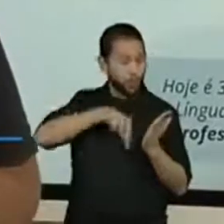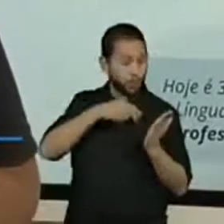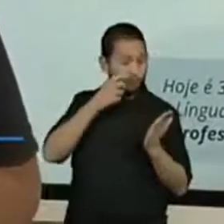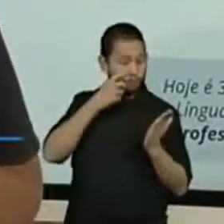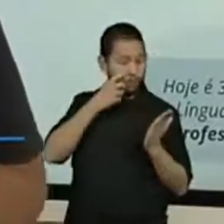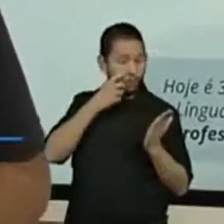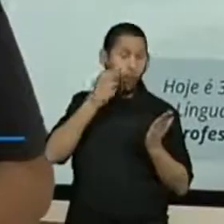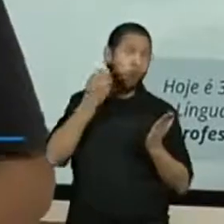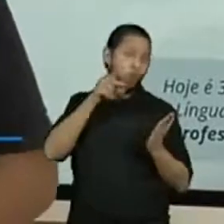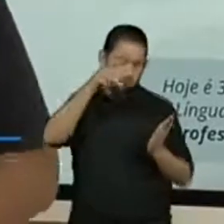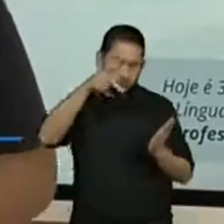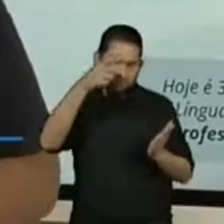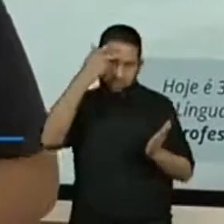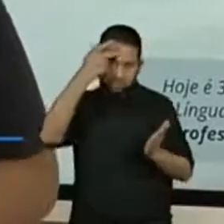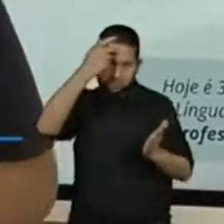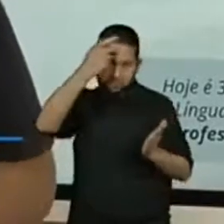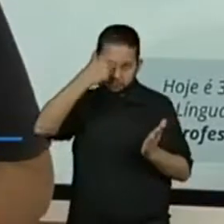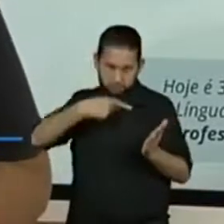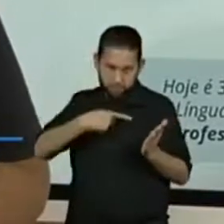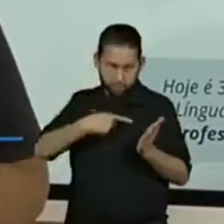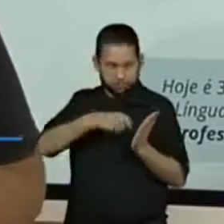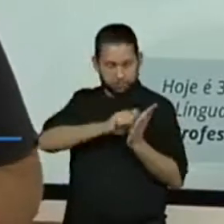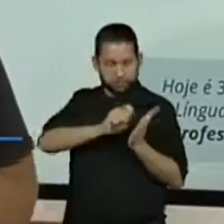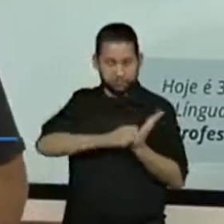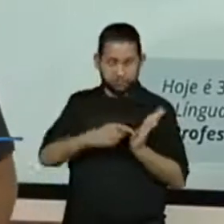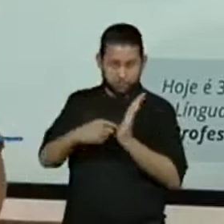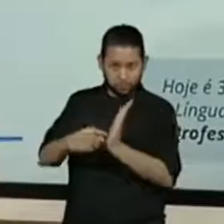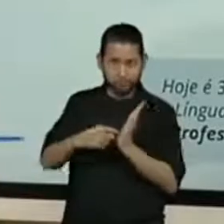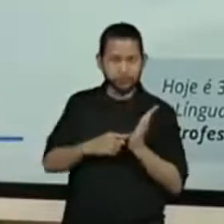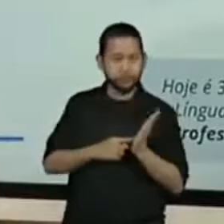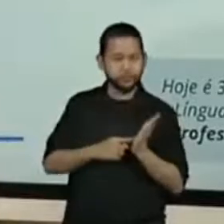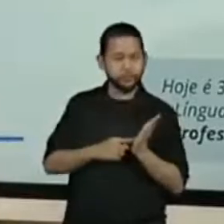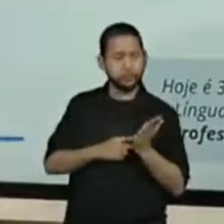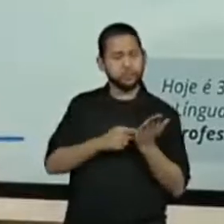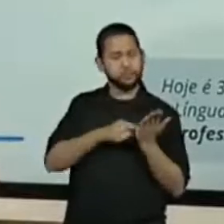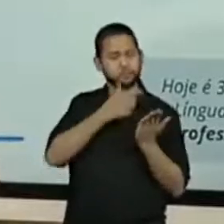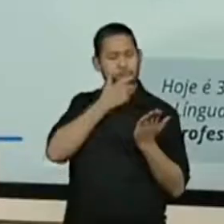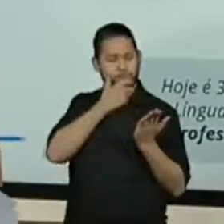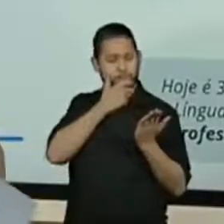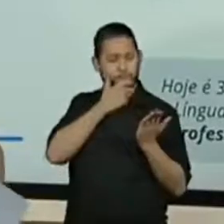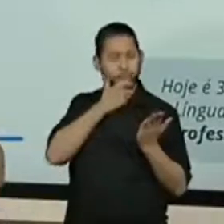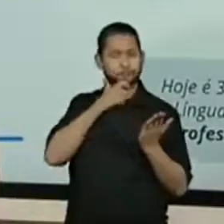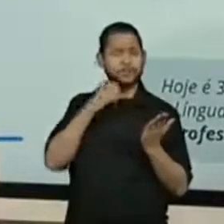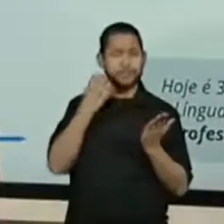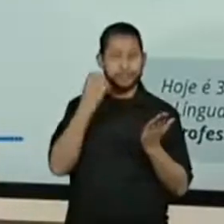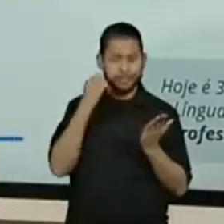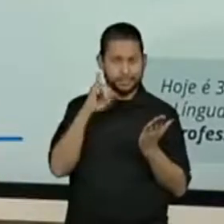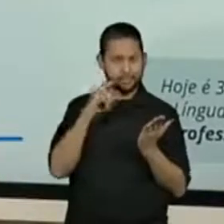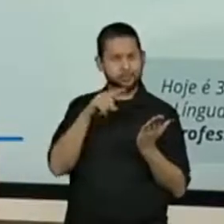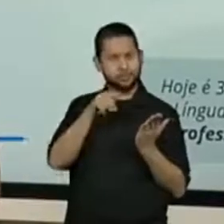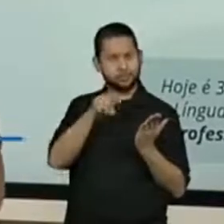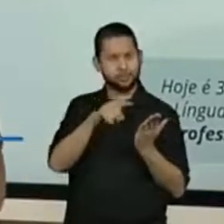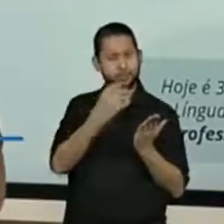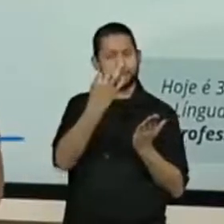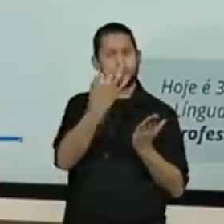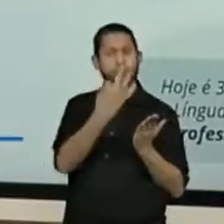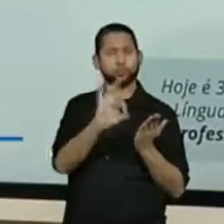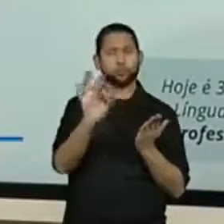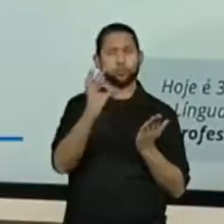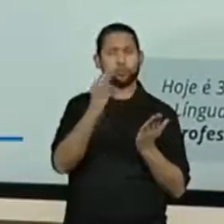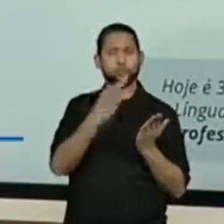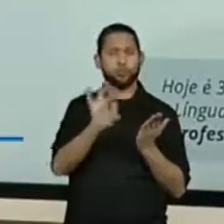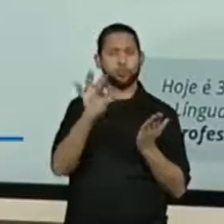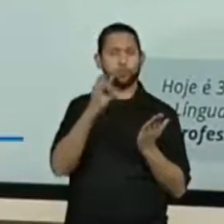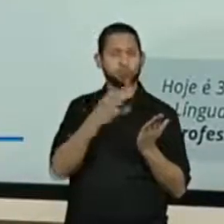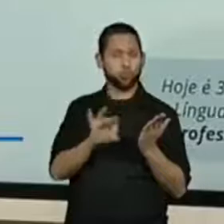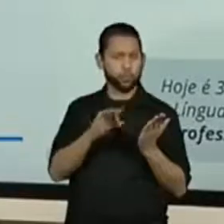neste gênero, claro, você acha que, corrigindo, depois de produzida, corrigindo, a